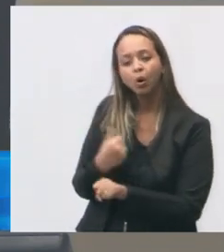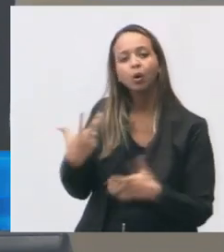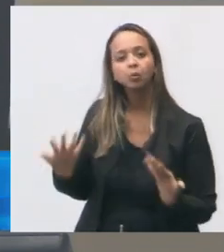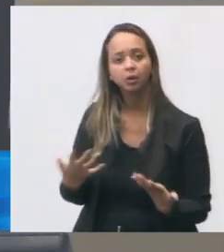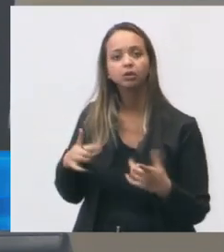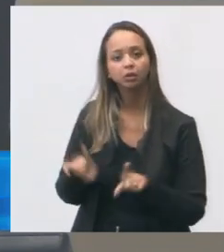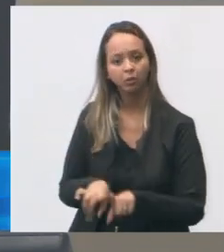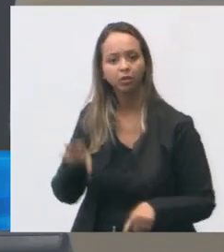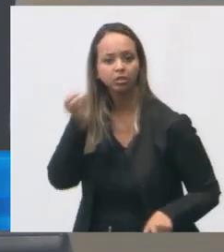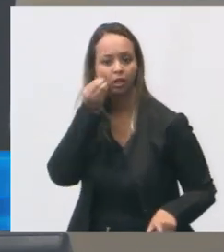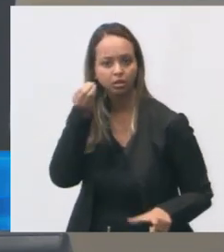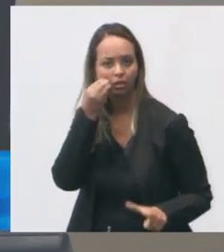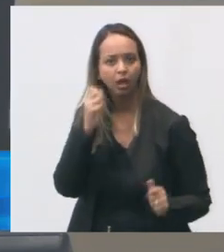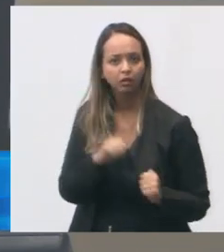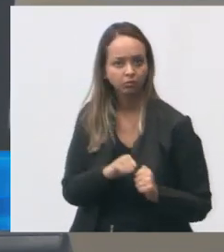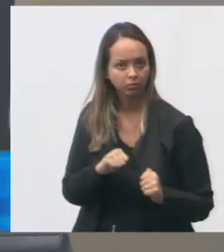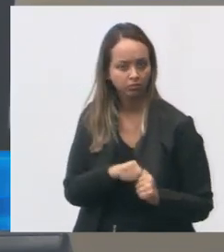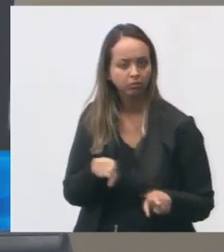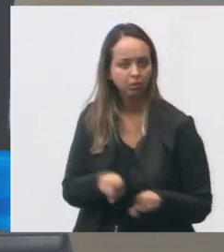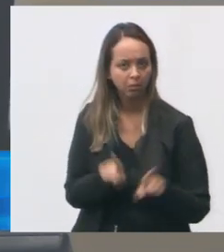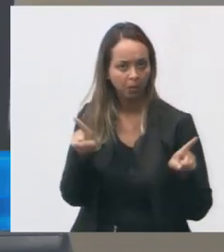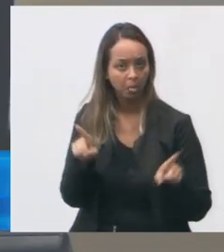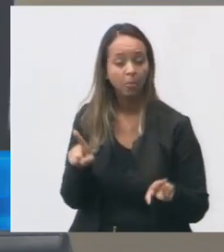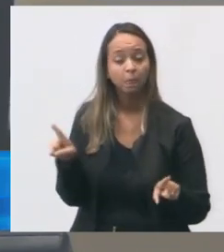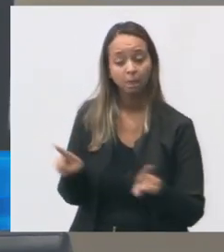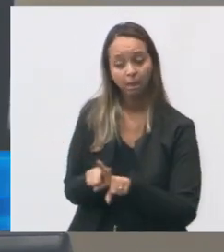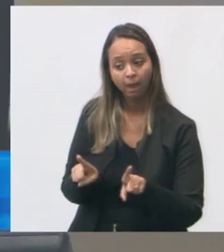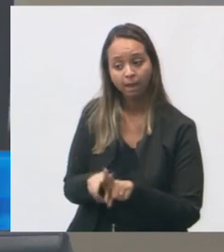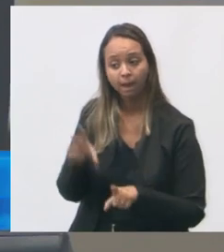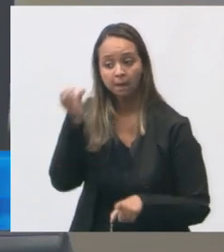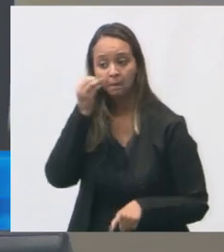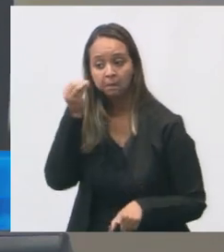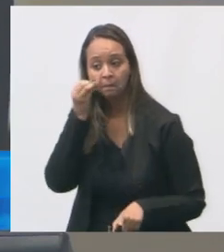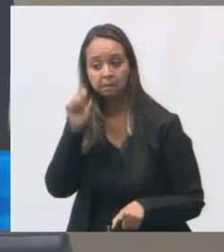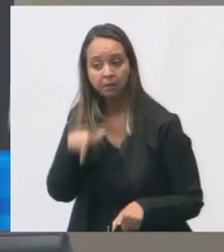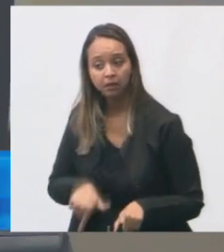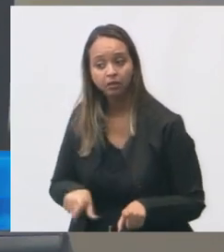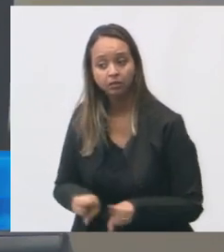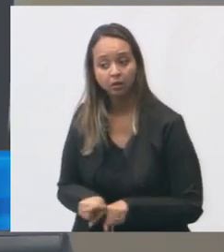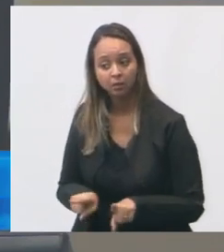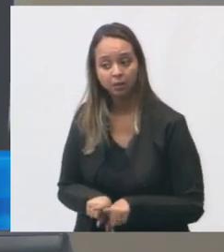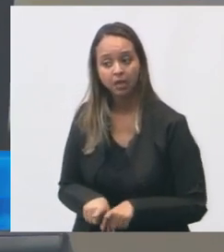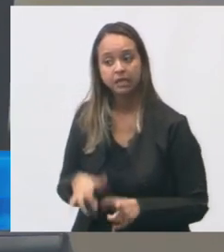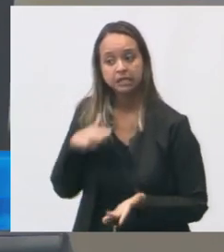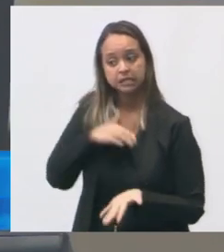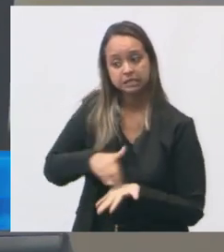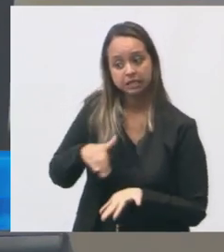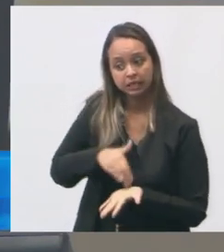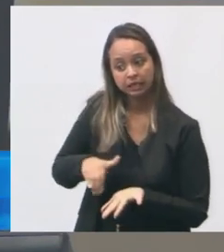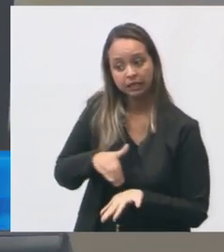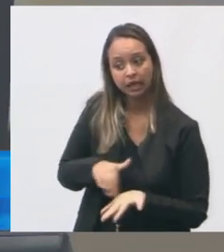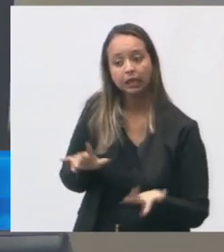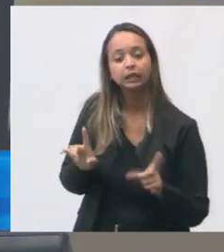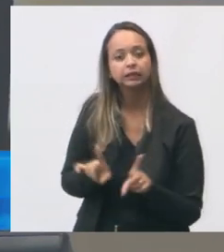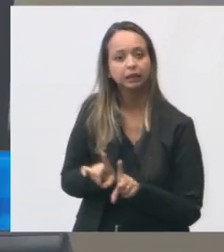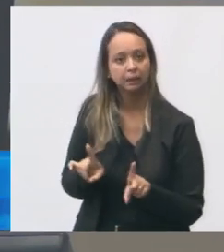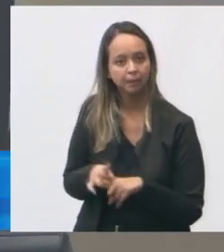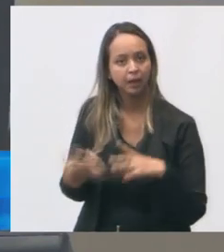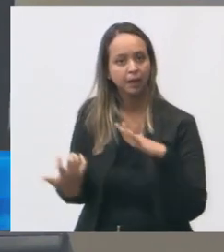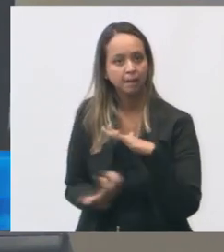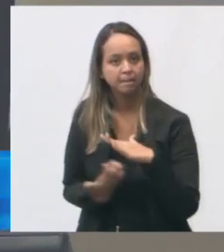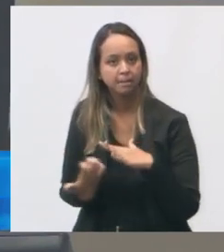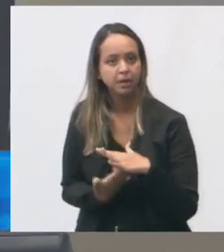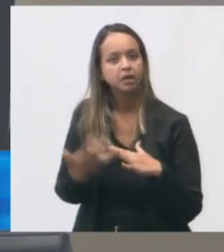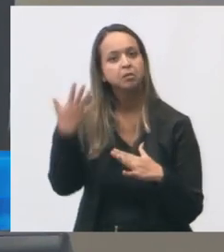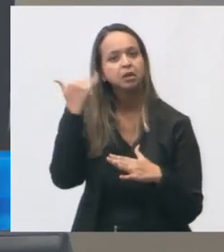levantar isso tudo. Eu já vou fazer contato com a Secretaria e também com a empresa para saber o